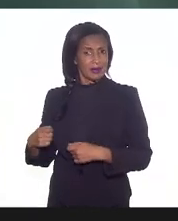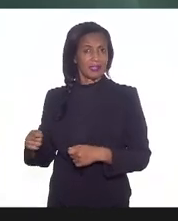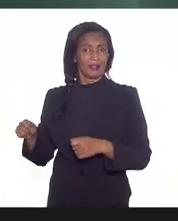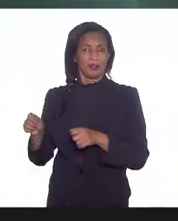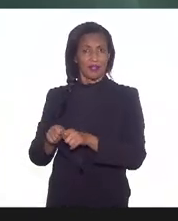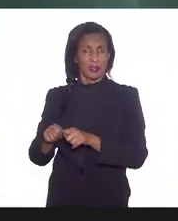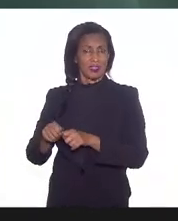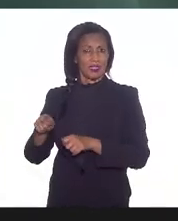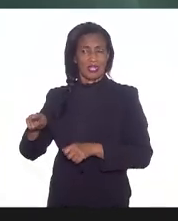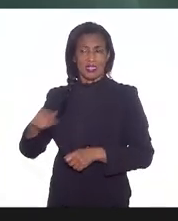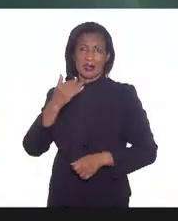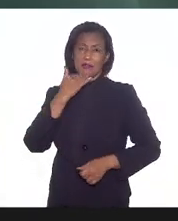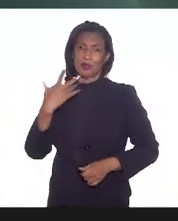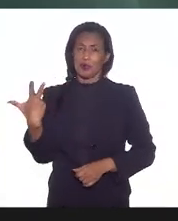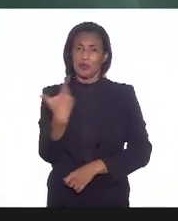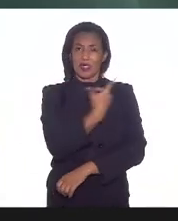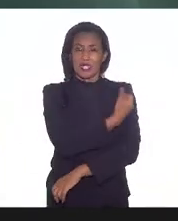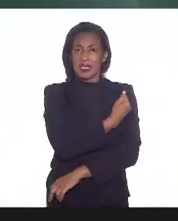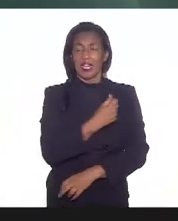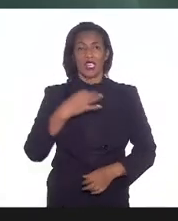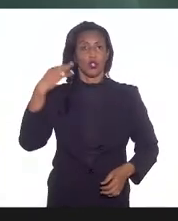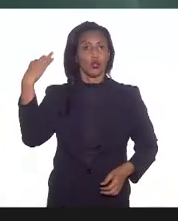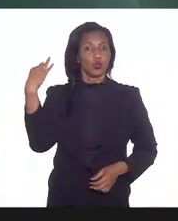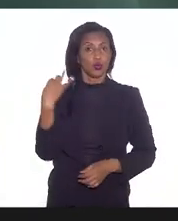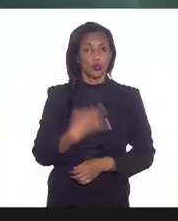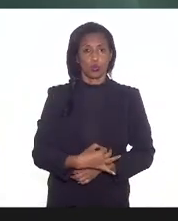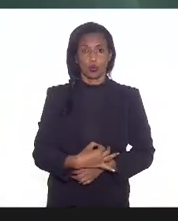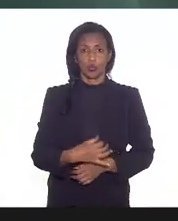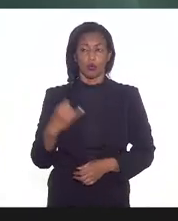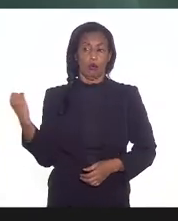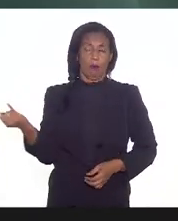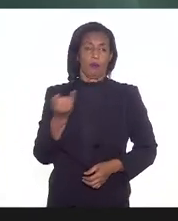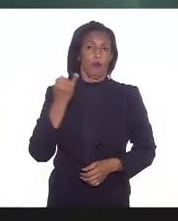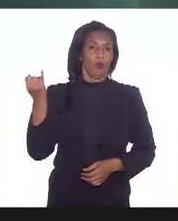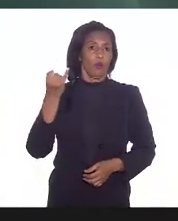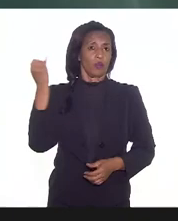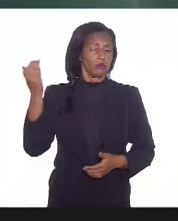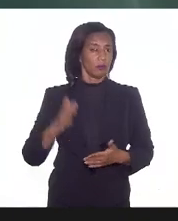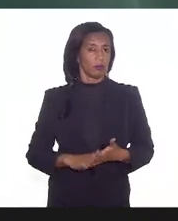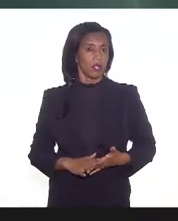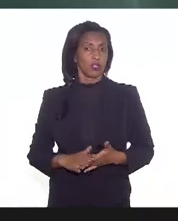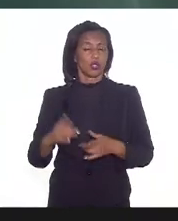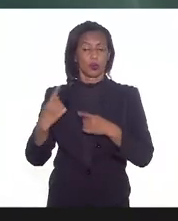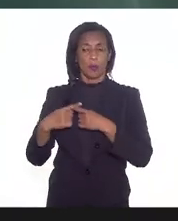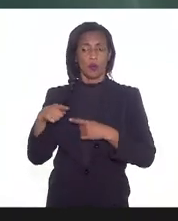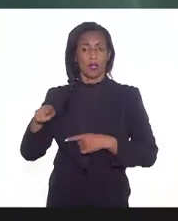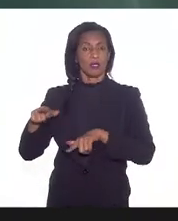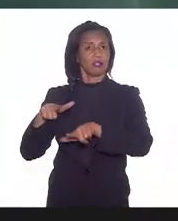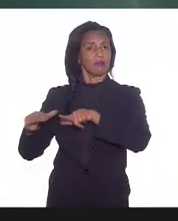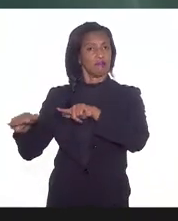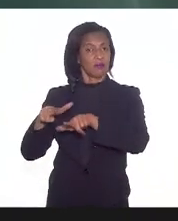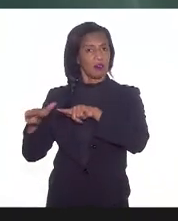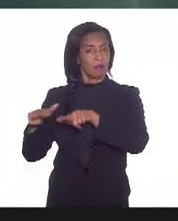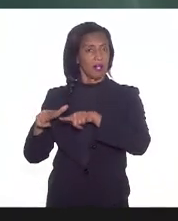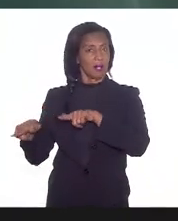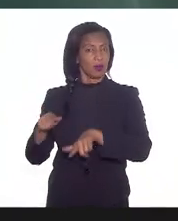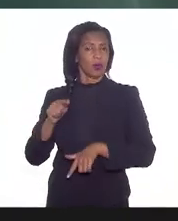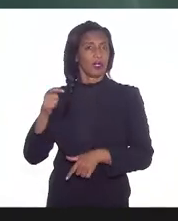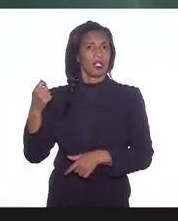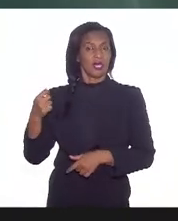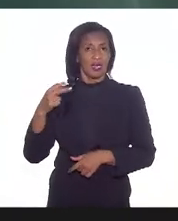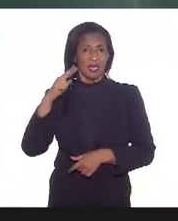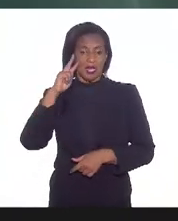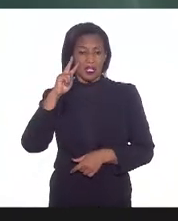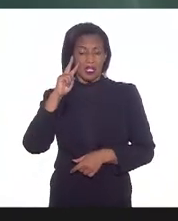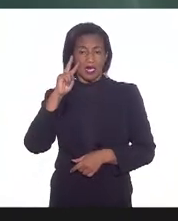vacina é um pleito justo um pleito importante porque esses agentes esses trabalhadores eles viram